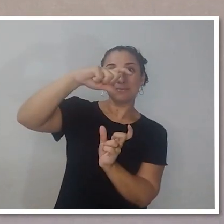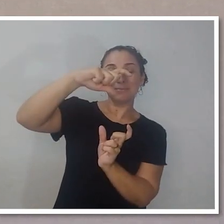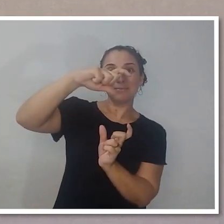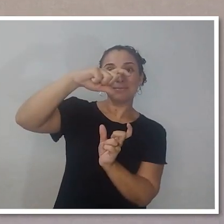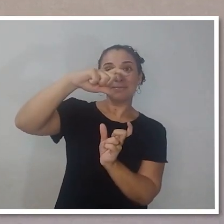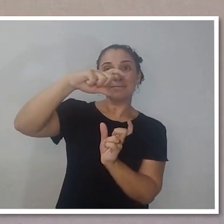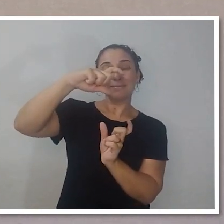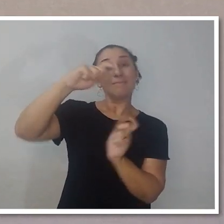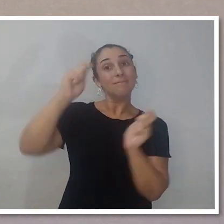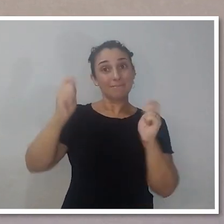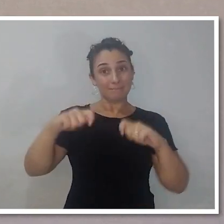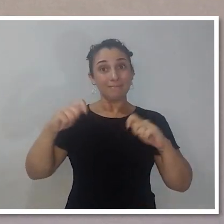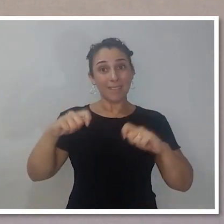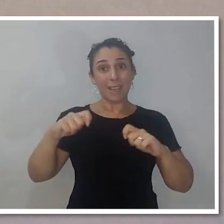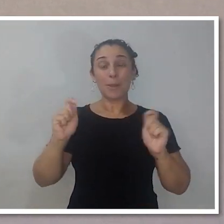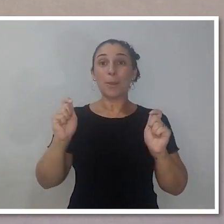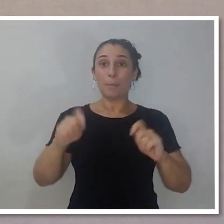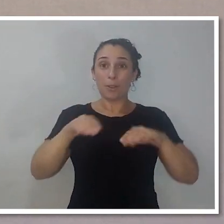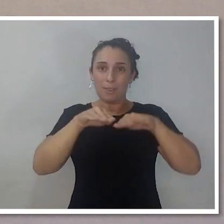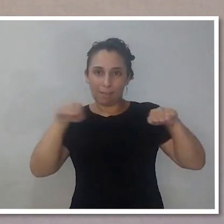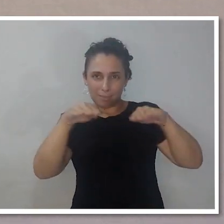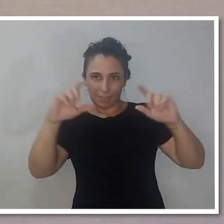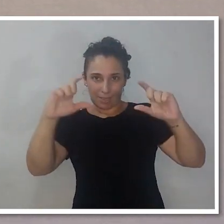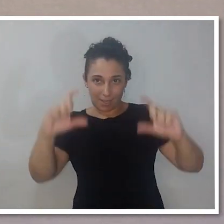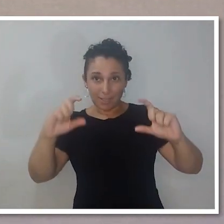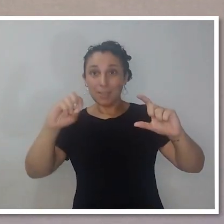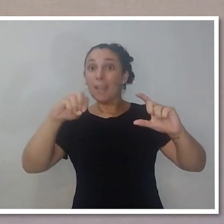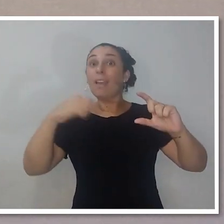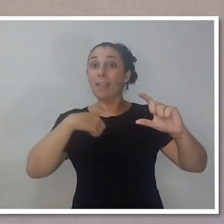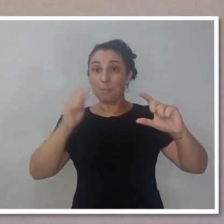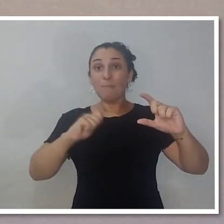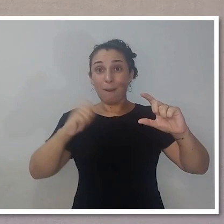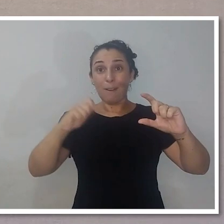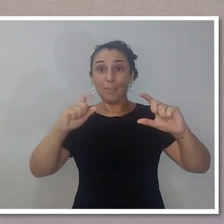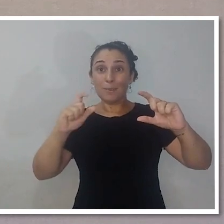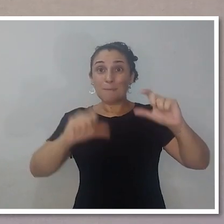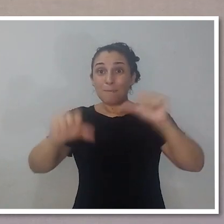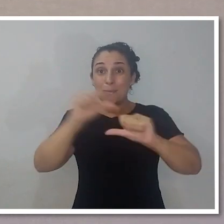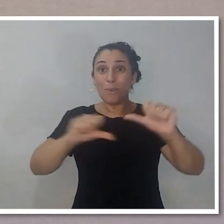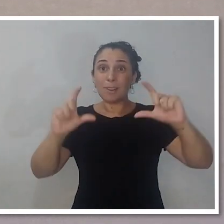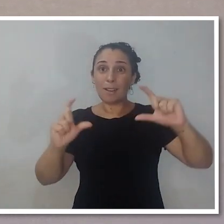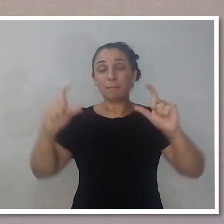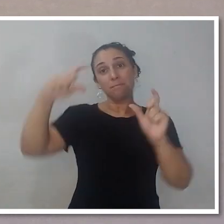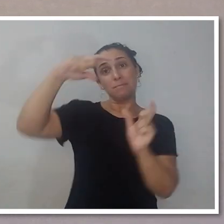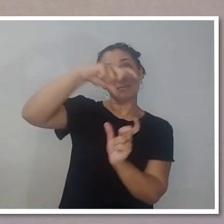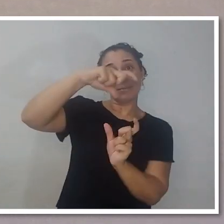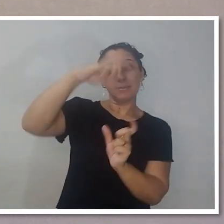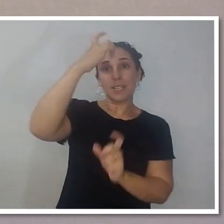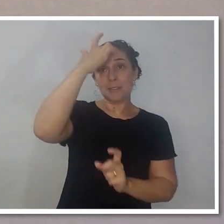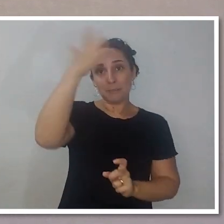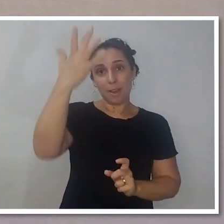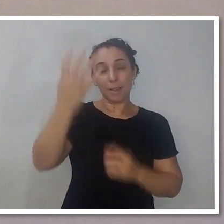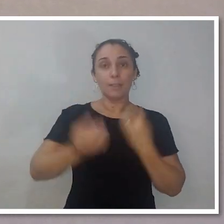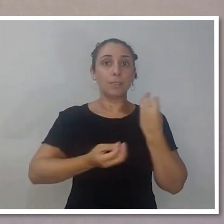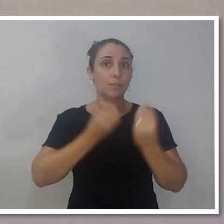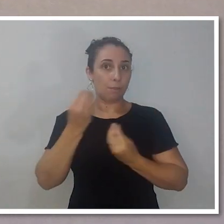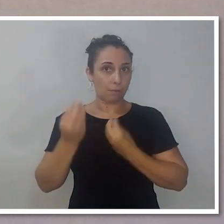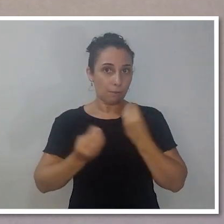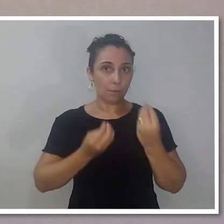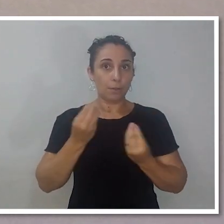você pode mudar para o modo retrato. Ou melhor dizendo, você está com a câmera na horizontal e você pode colocar na vertical.